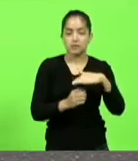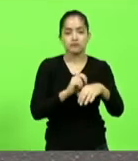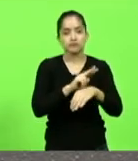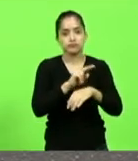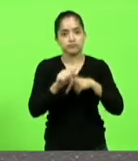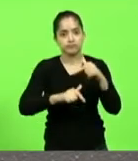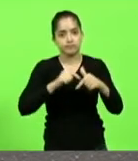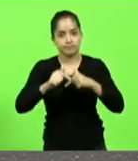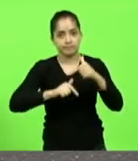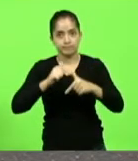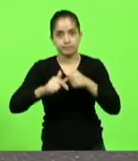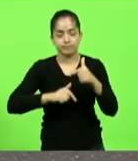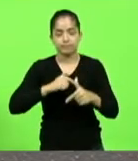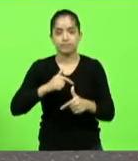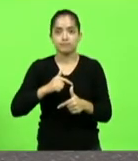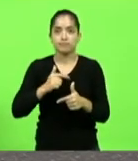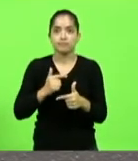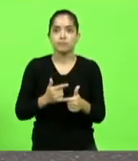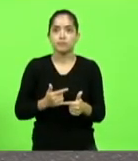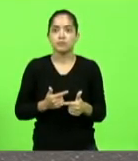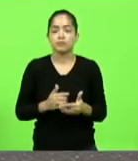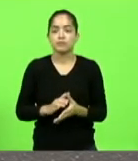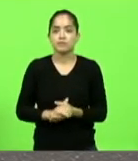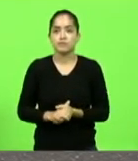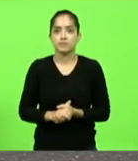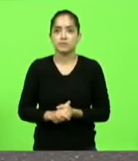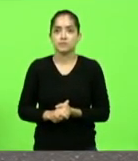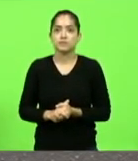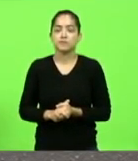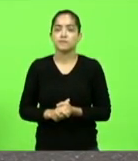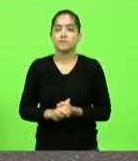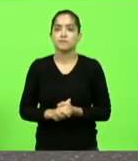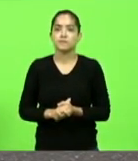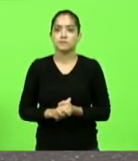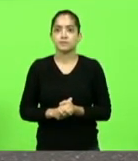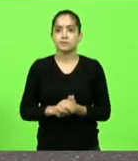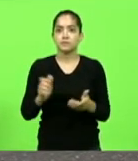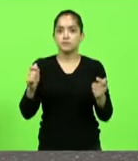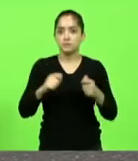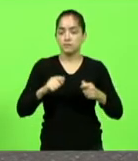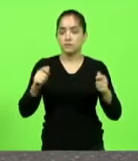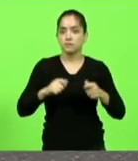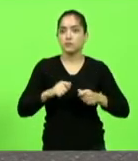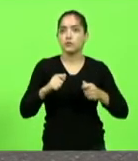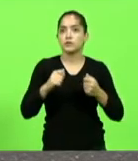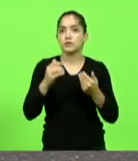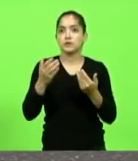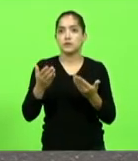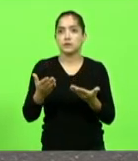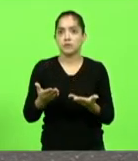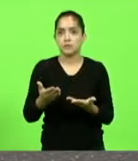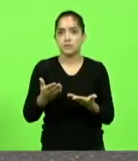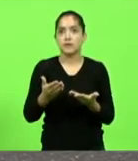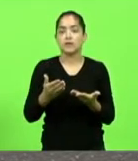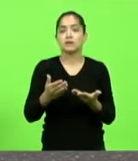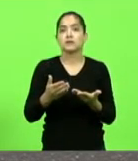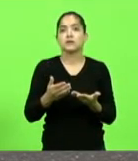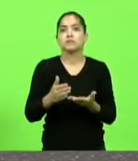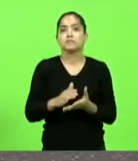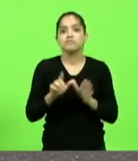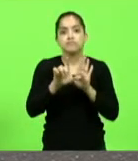deputado Berlanda poder ter uma legislação